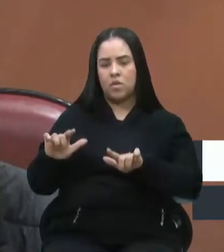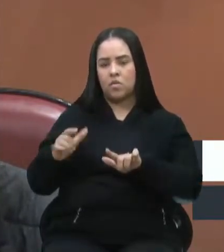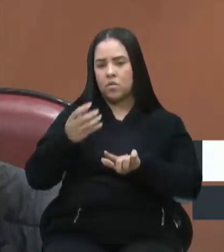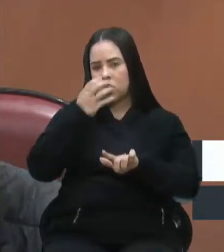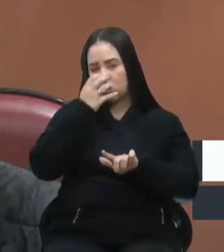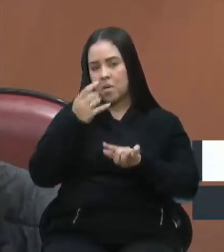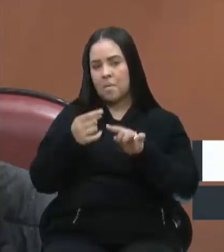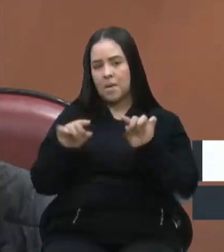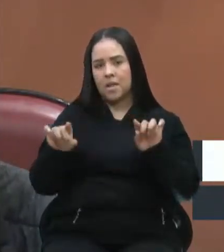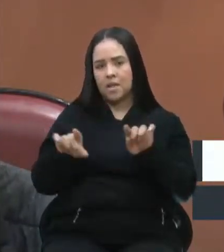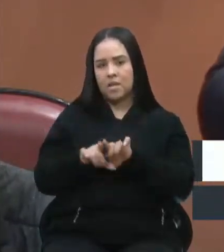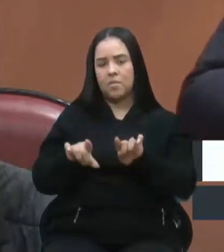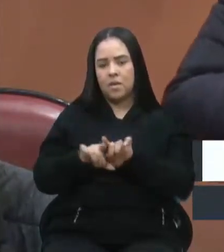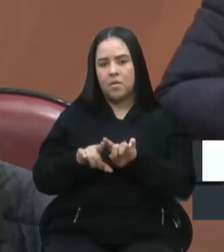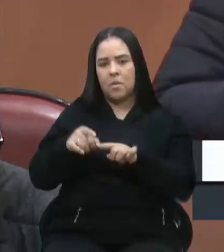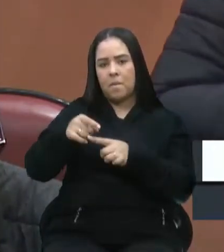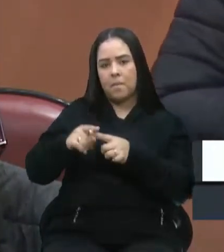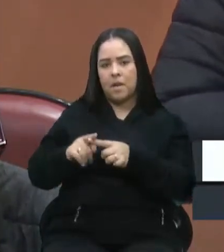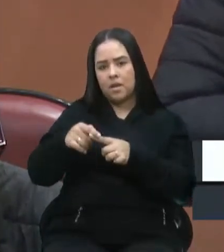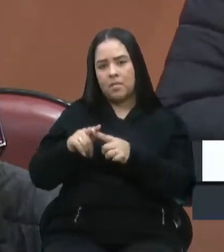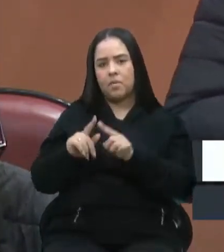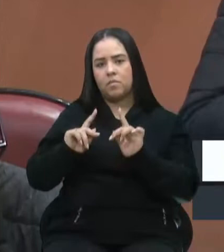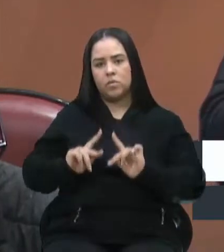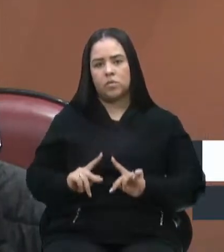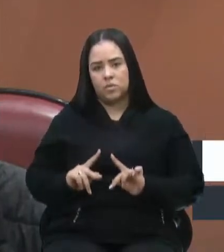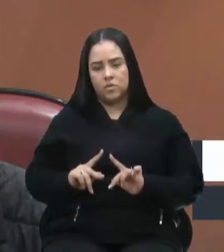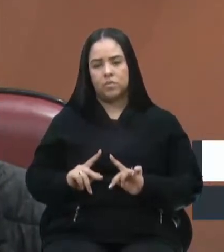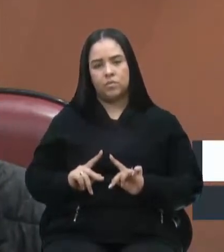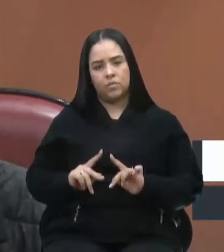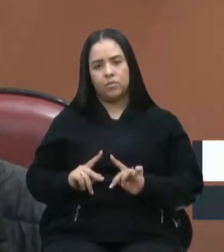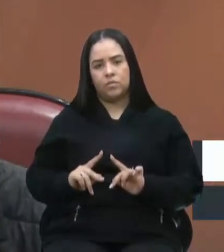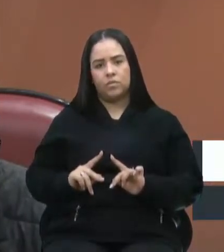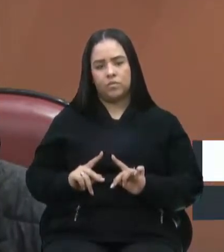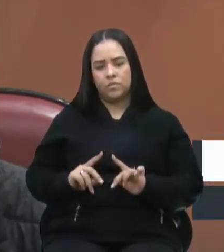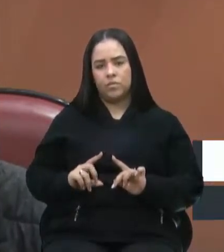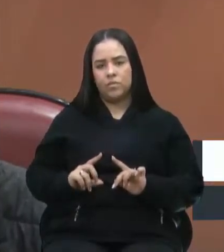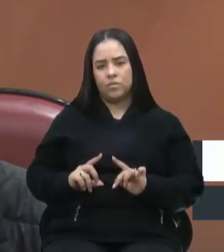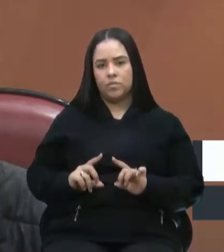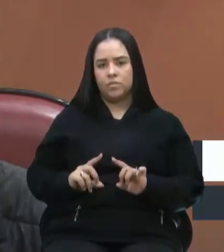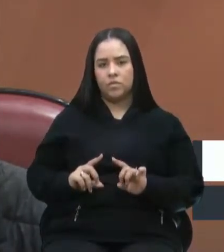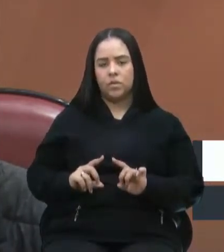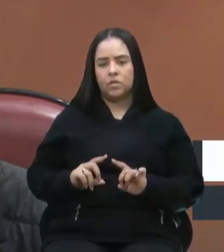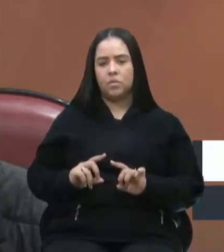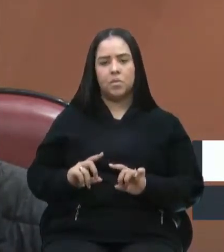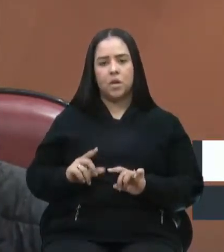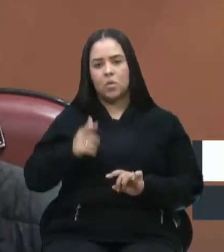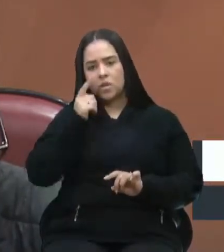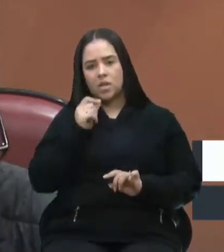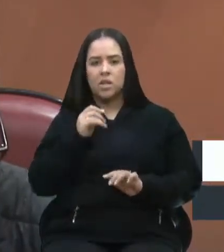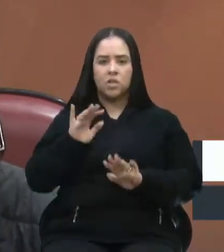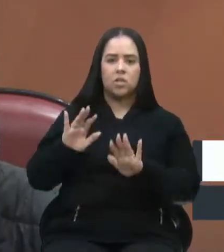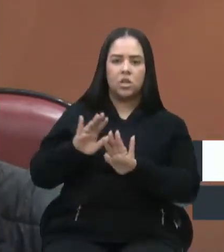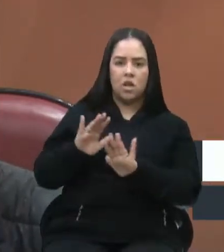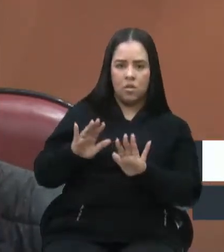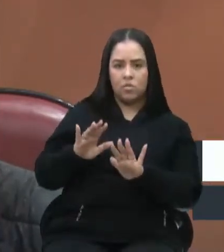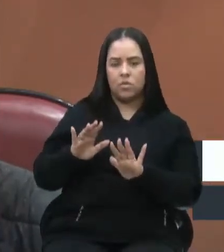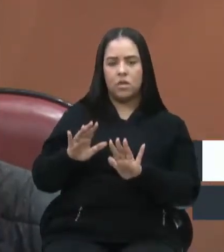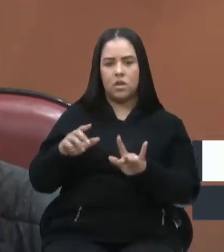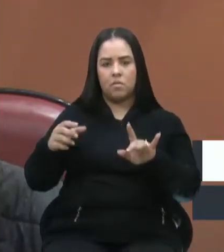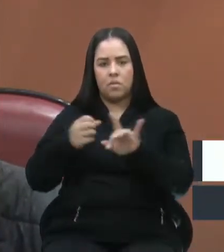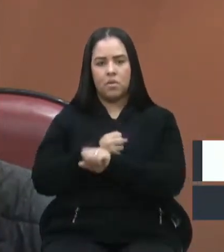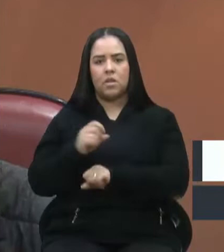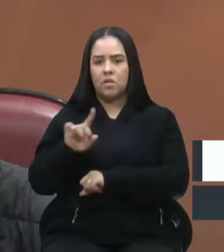mas também um parque para as pessoas poderem se despedir lá dos seus animaizinhos, que não seja um cemitério, não é um